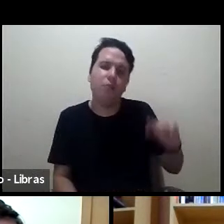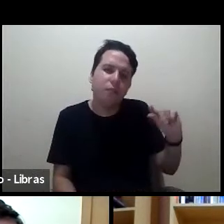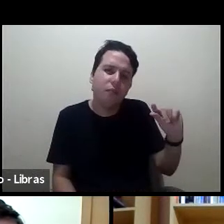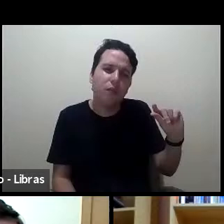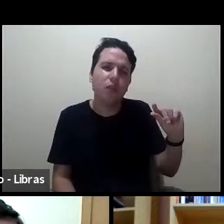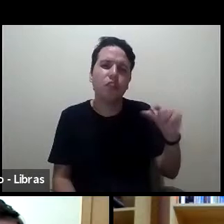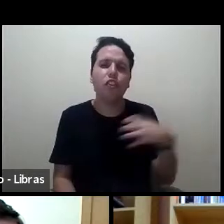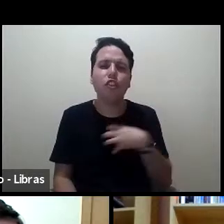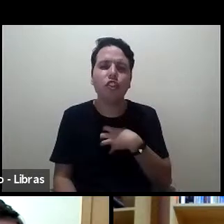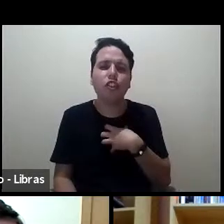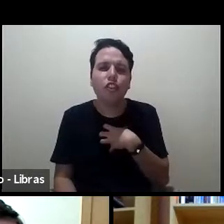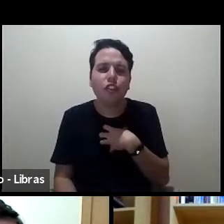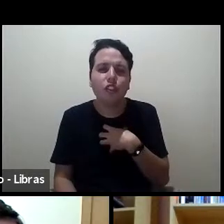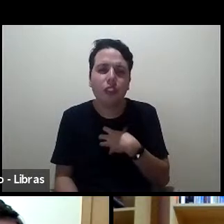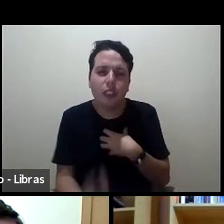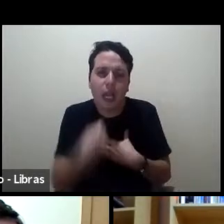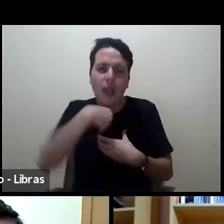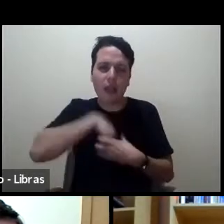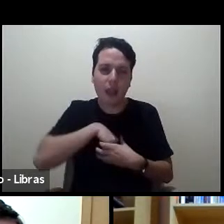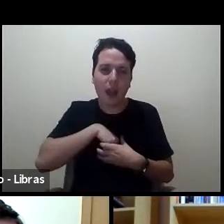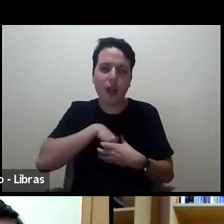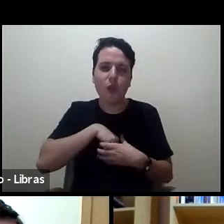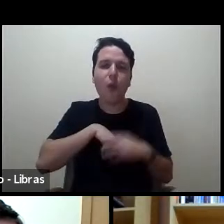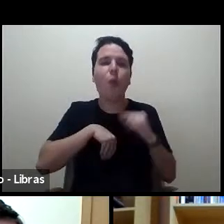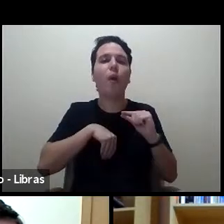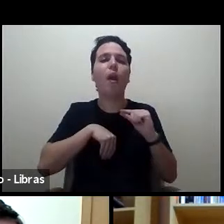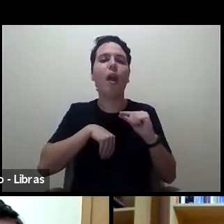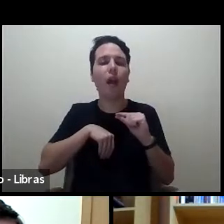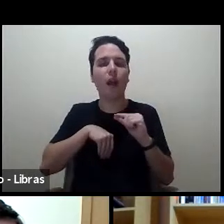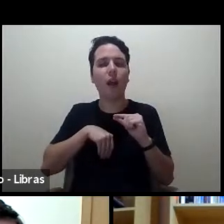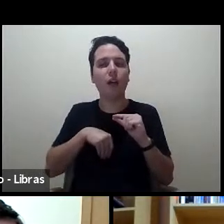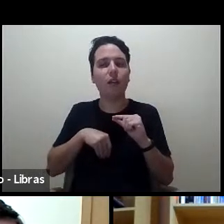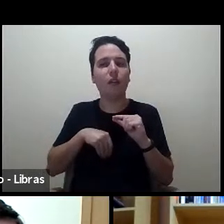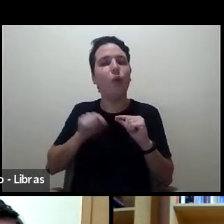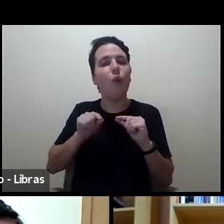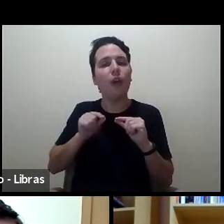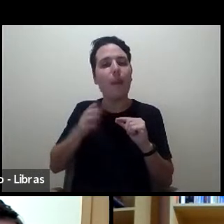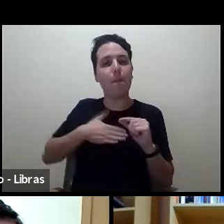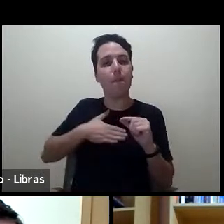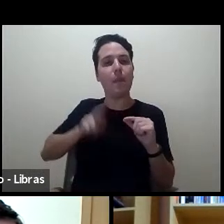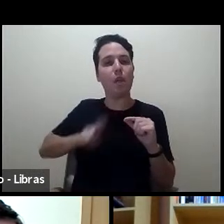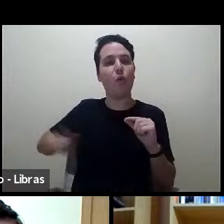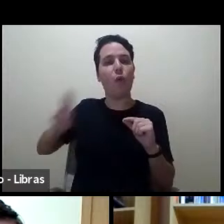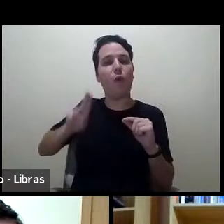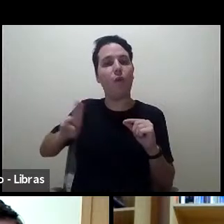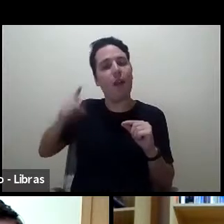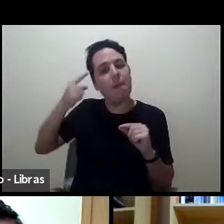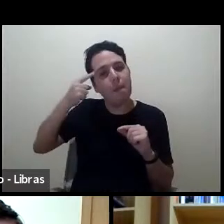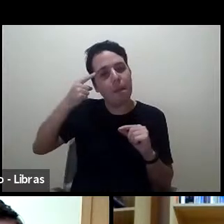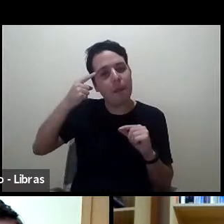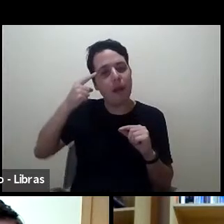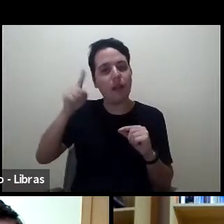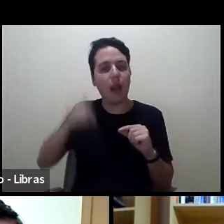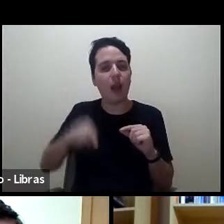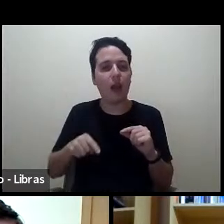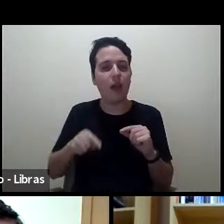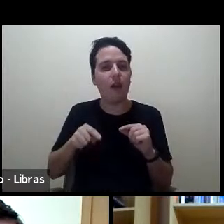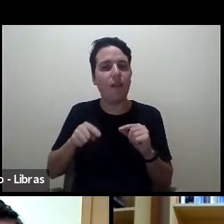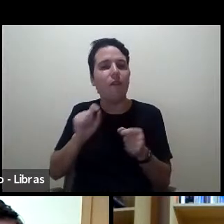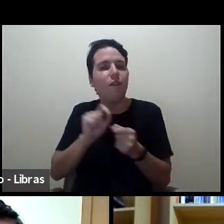espírito da minha universidade, que procura fazer coisas